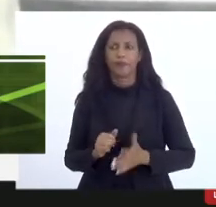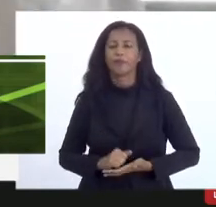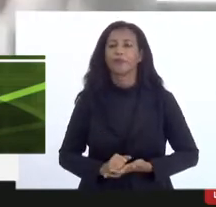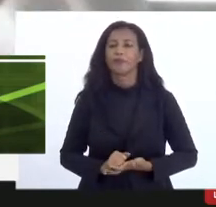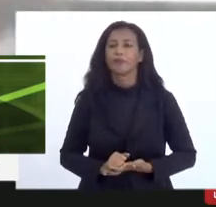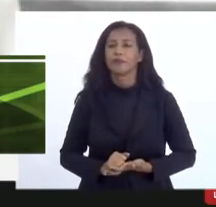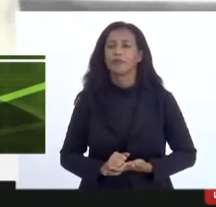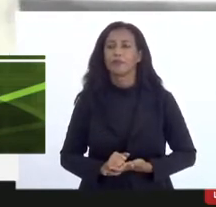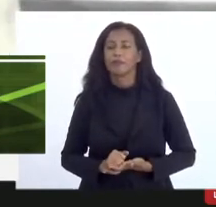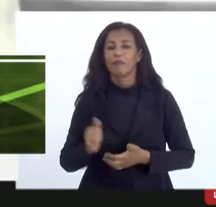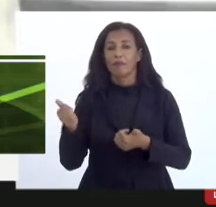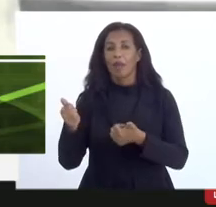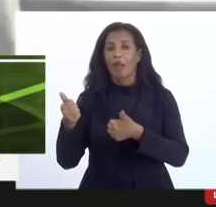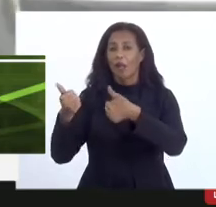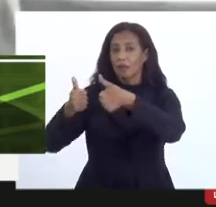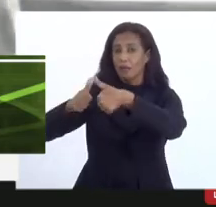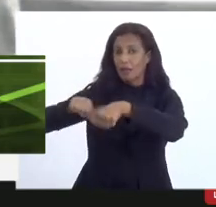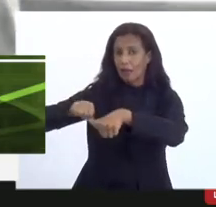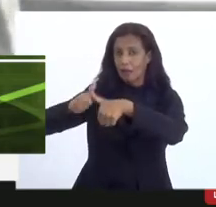a análise